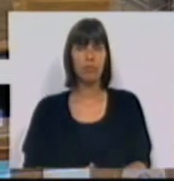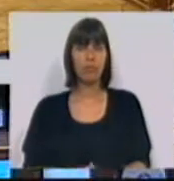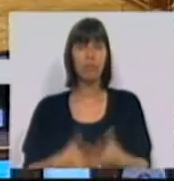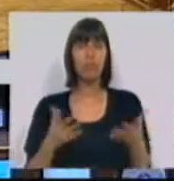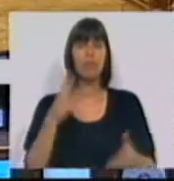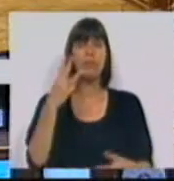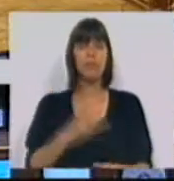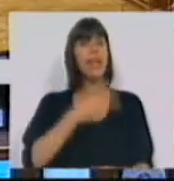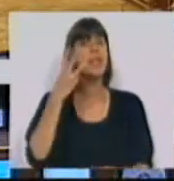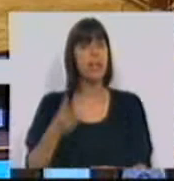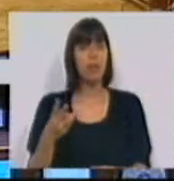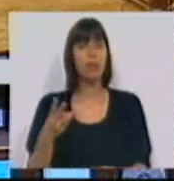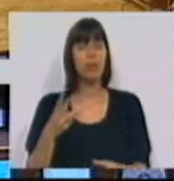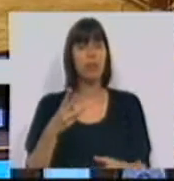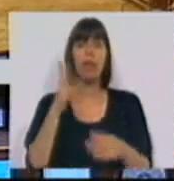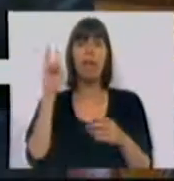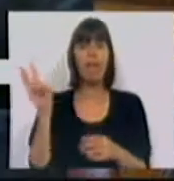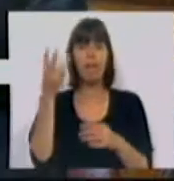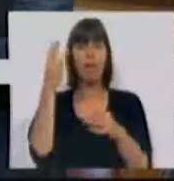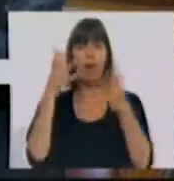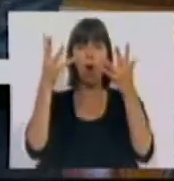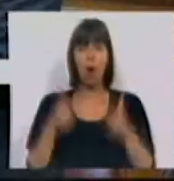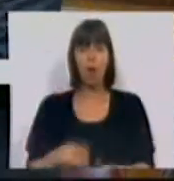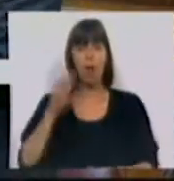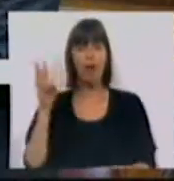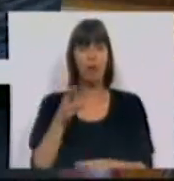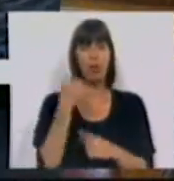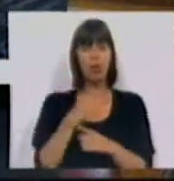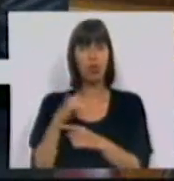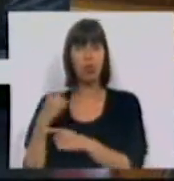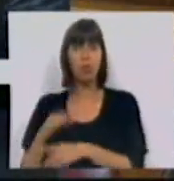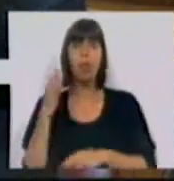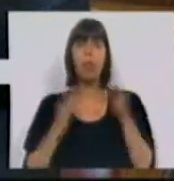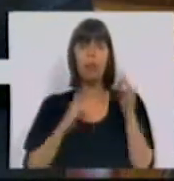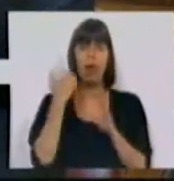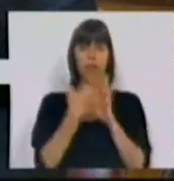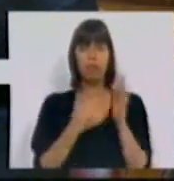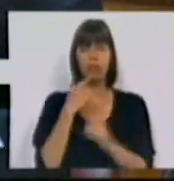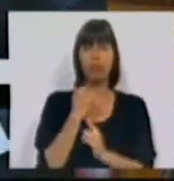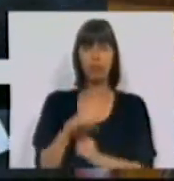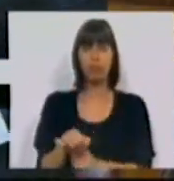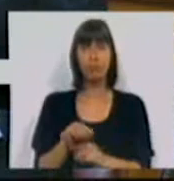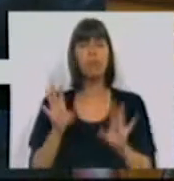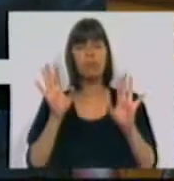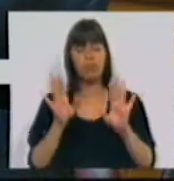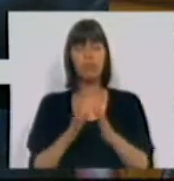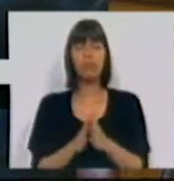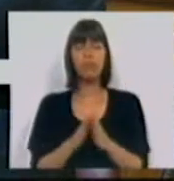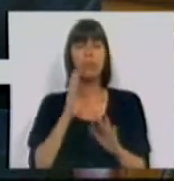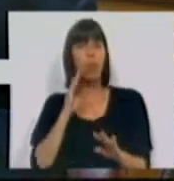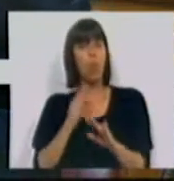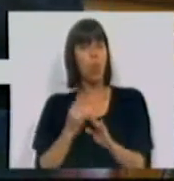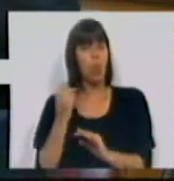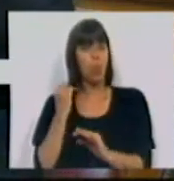Três anos, três orçamentos, três chumbos do Tribunal Constitucional. Vamos ao